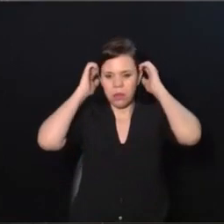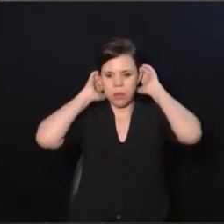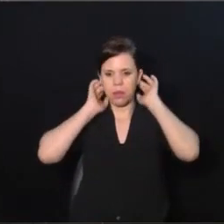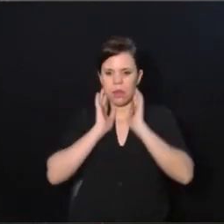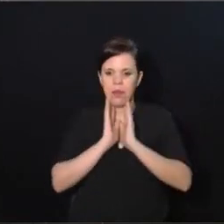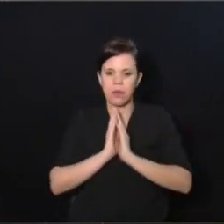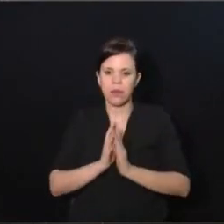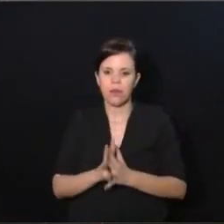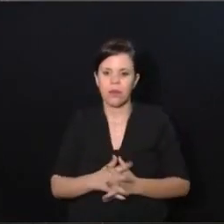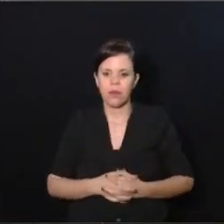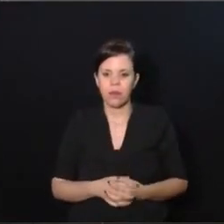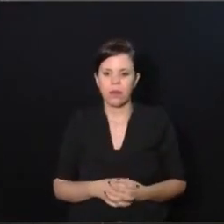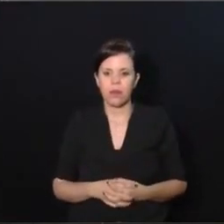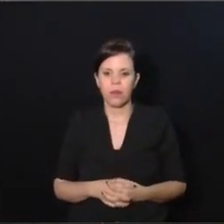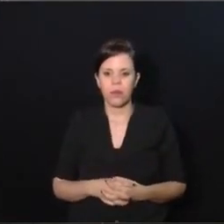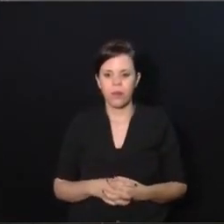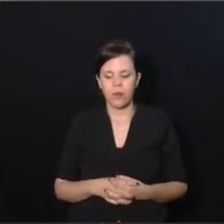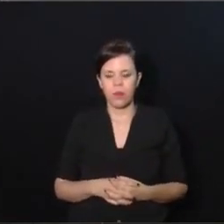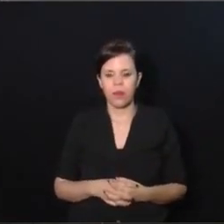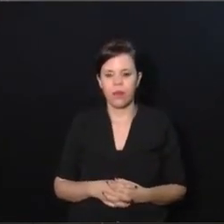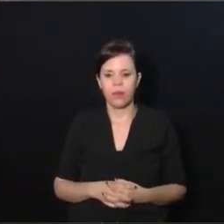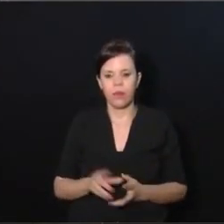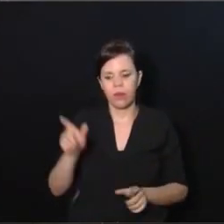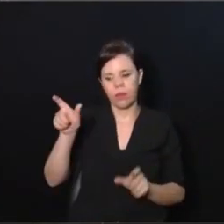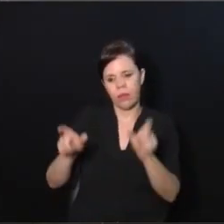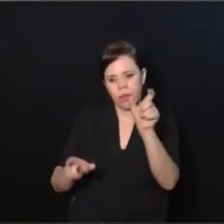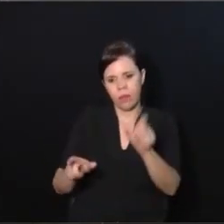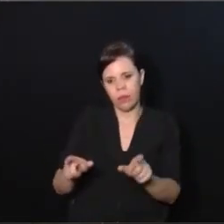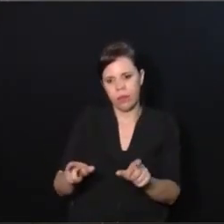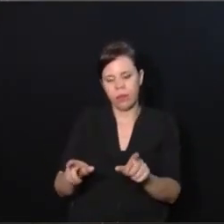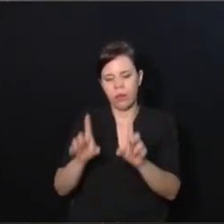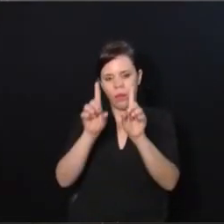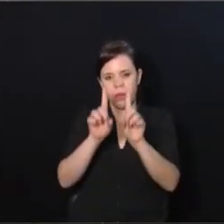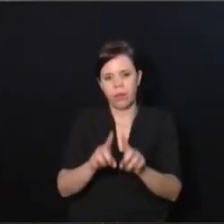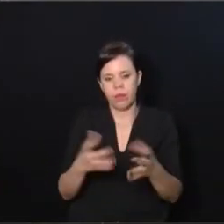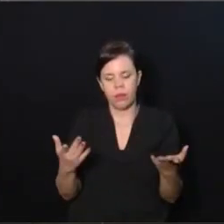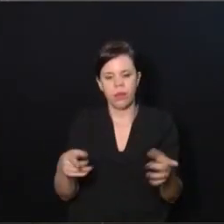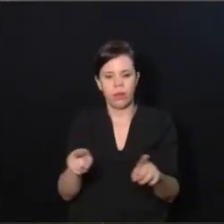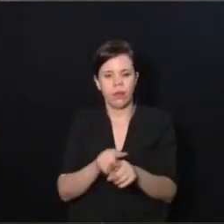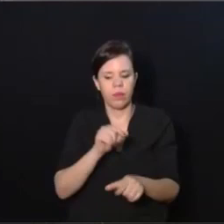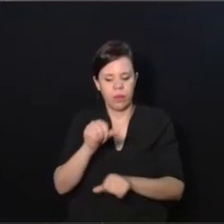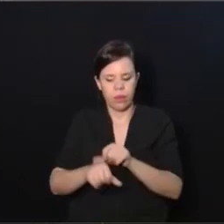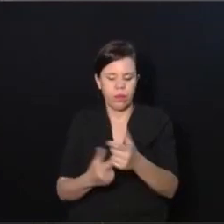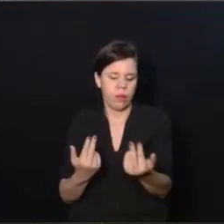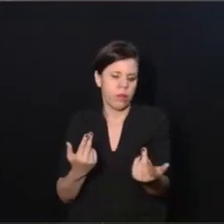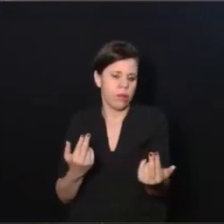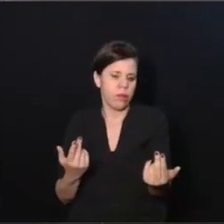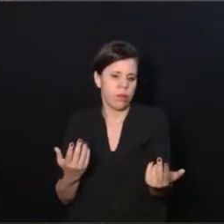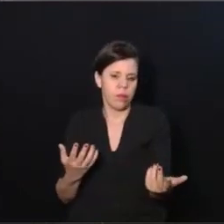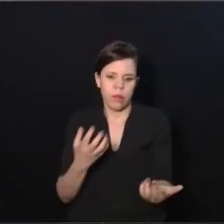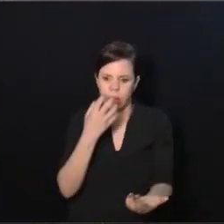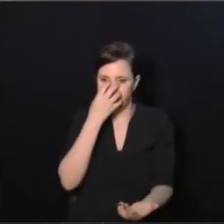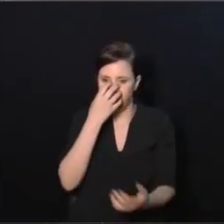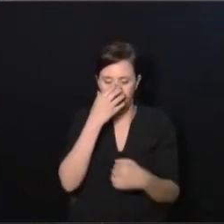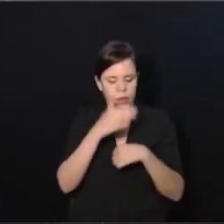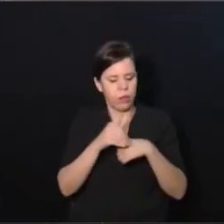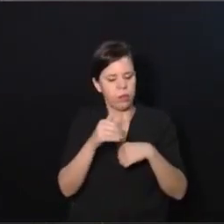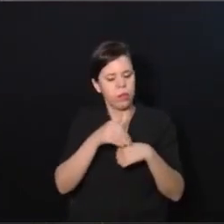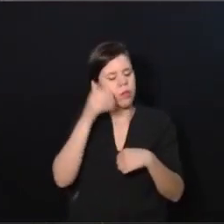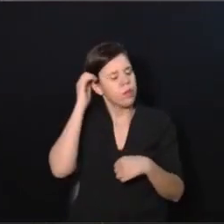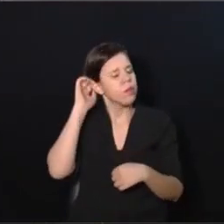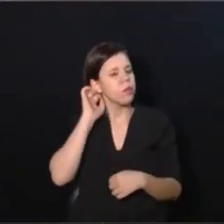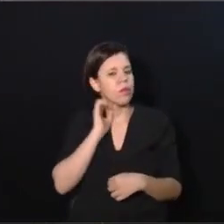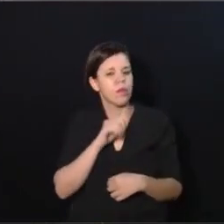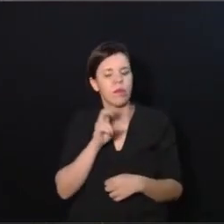E aí, isso daí, com a pessoa com deficiência, é muito fácil de se transformar ela no cachorrinho de estimação. Vocês já viram a diferença de